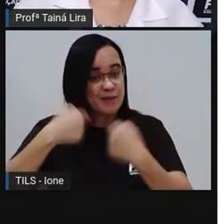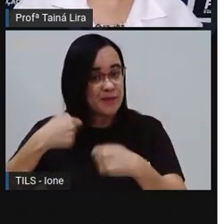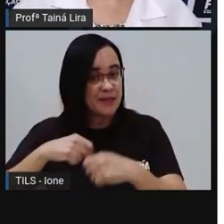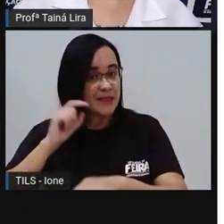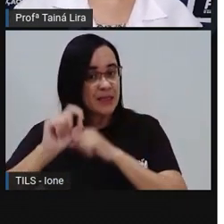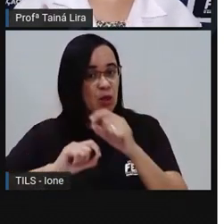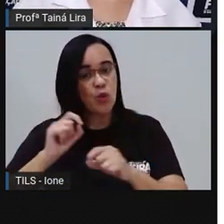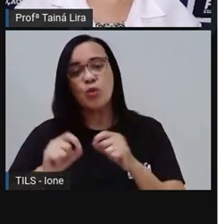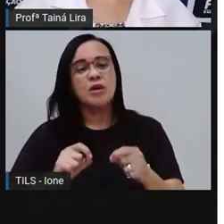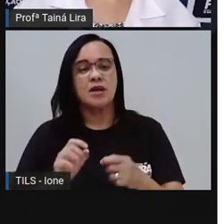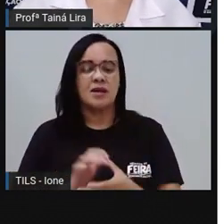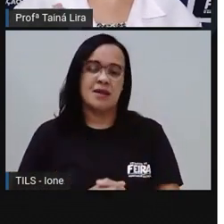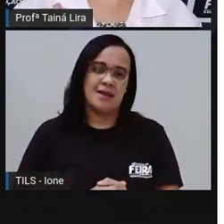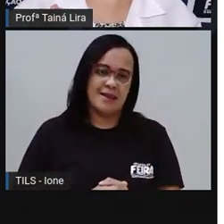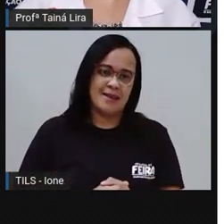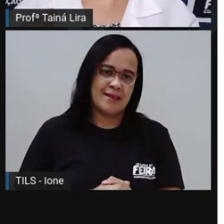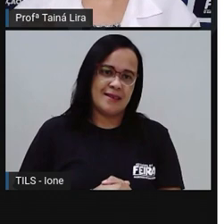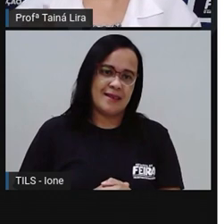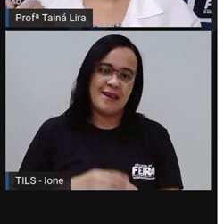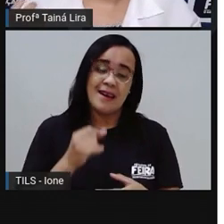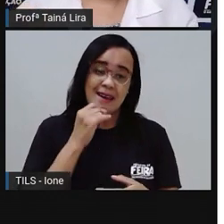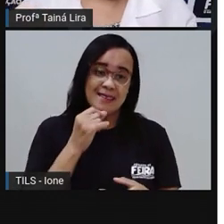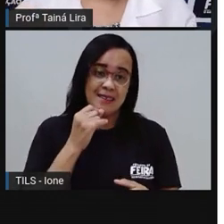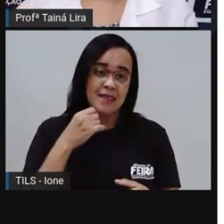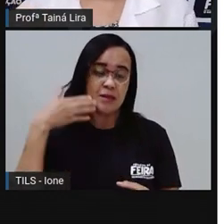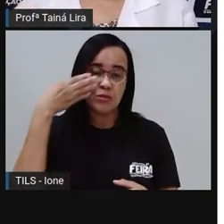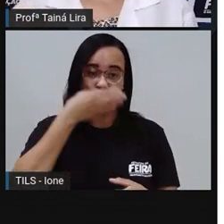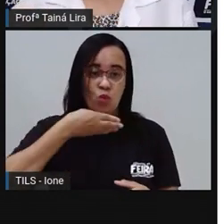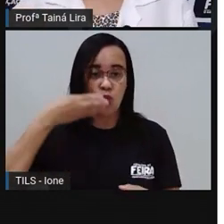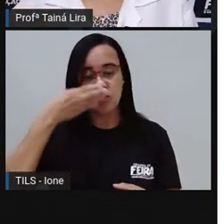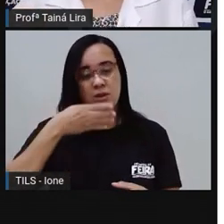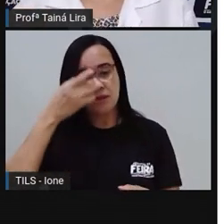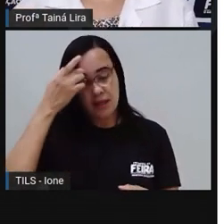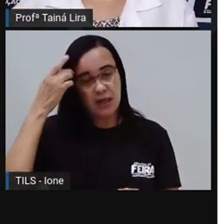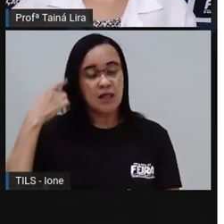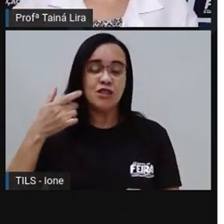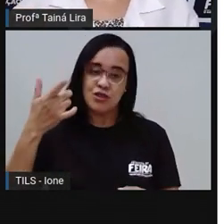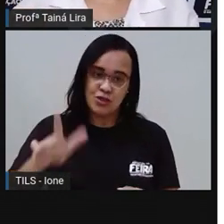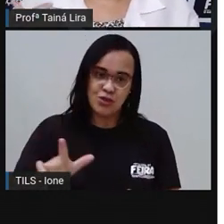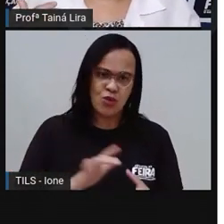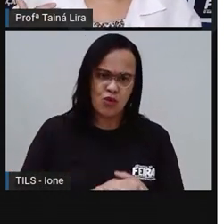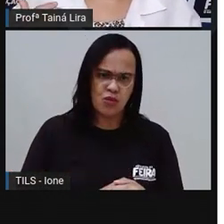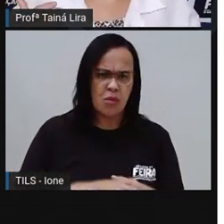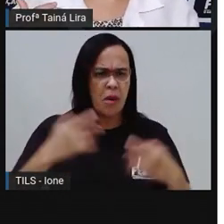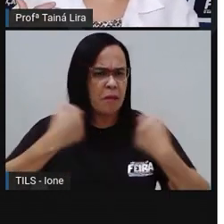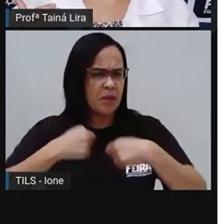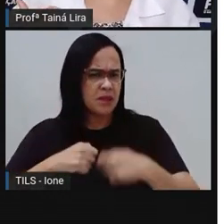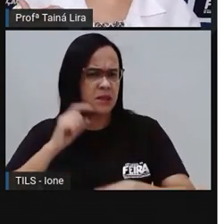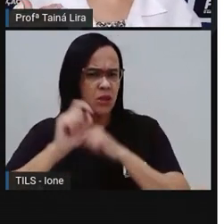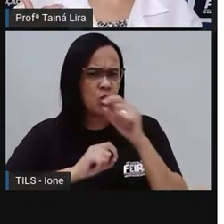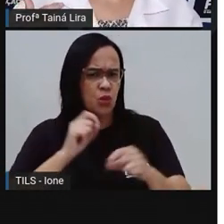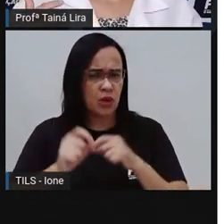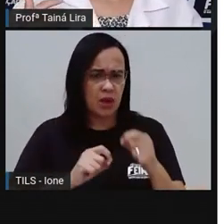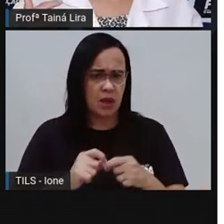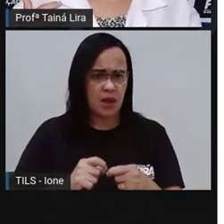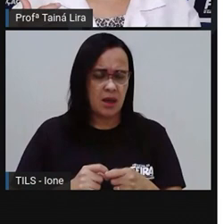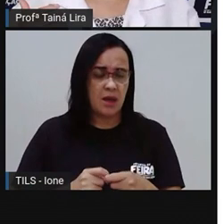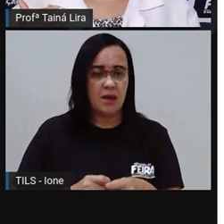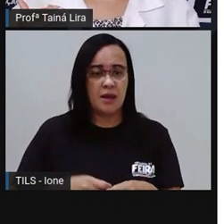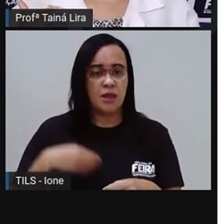Exemplo lá Do nosso brigadeiro Eu vou precisar De leite condensado Eu vou precisar De leite em pó Eu vou precisar